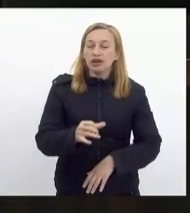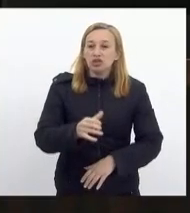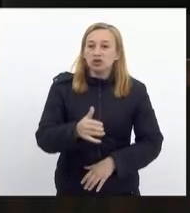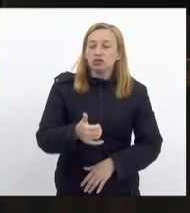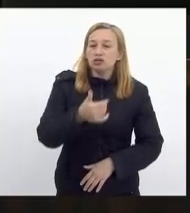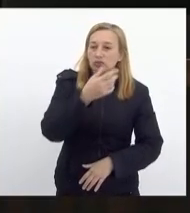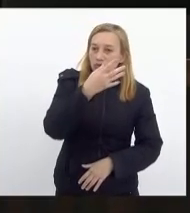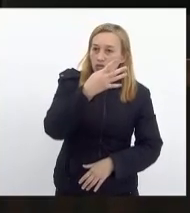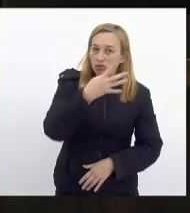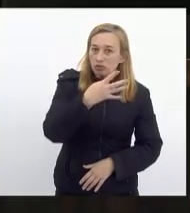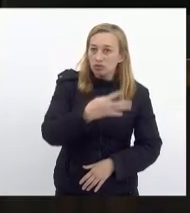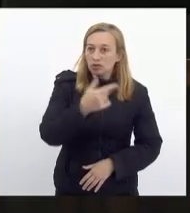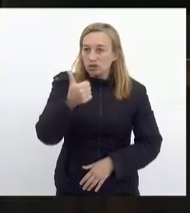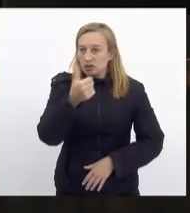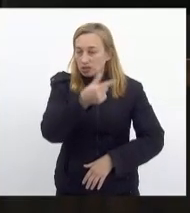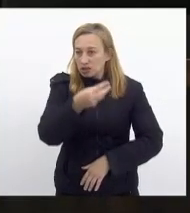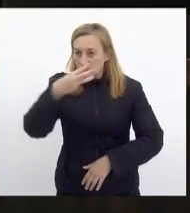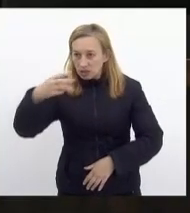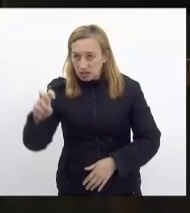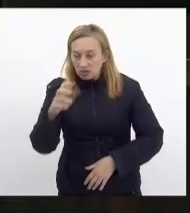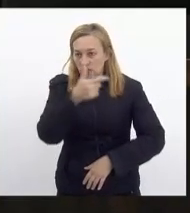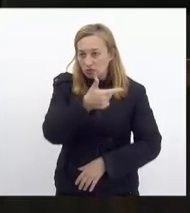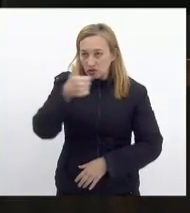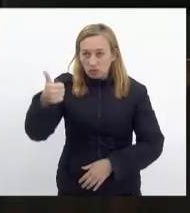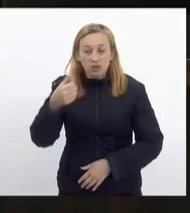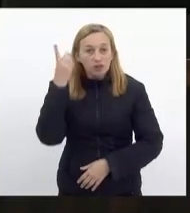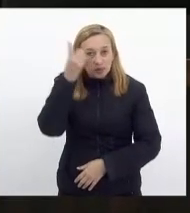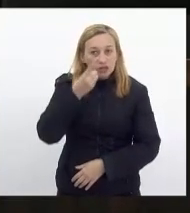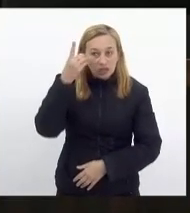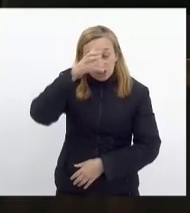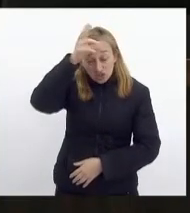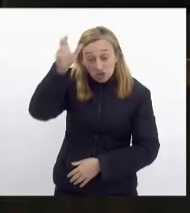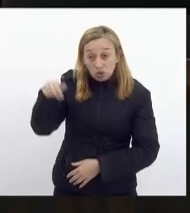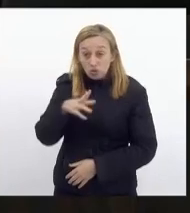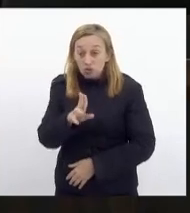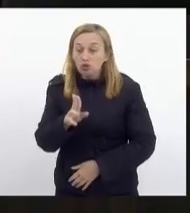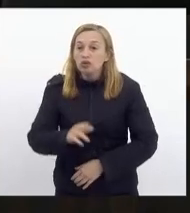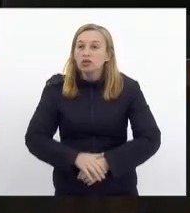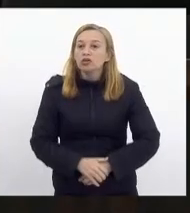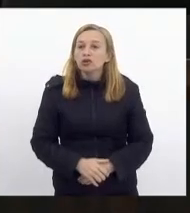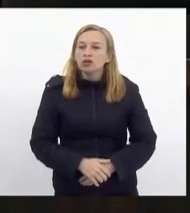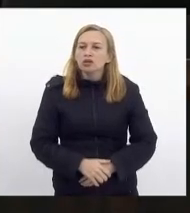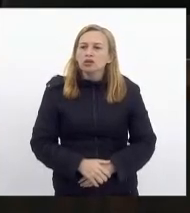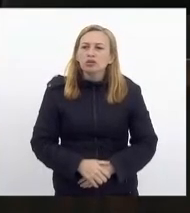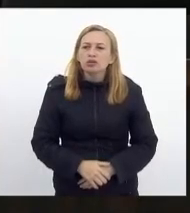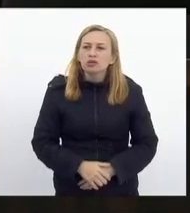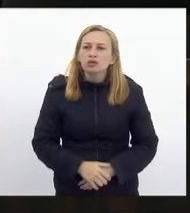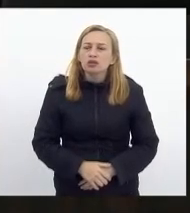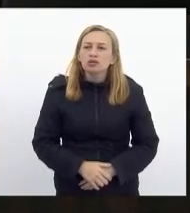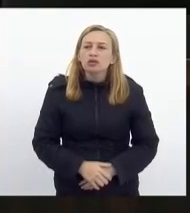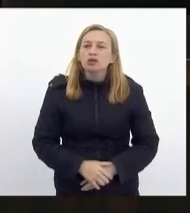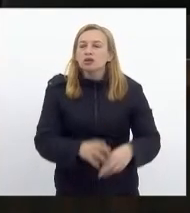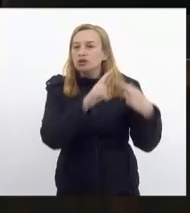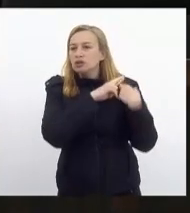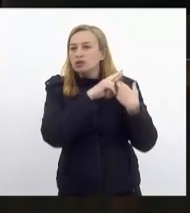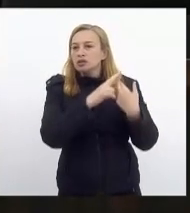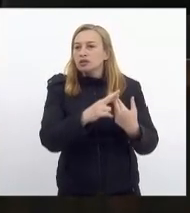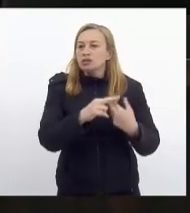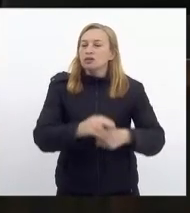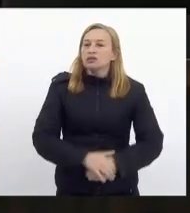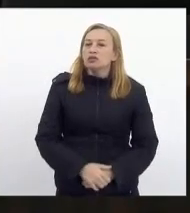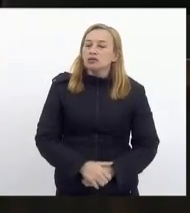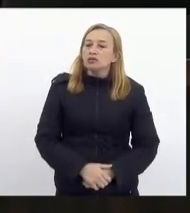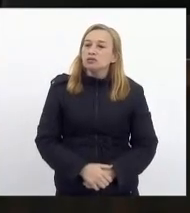.635, de 2021, de autoria da deputada Tia Ju, que dispõe sobre a responsabilidade